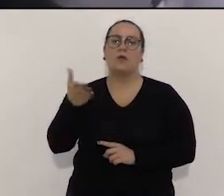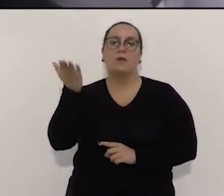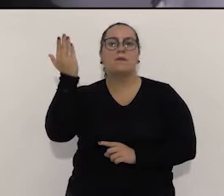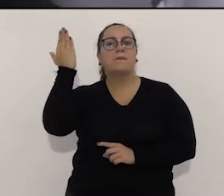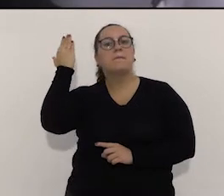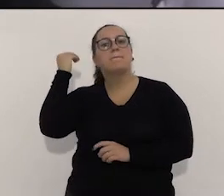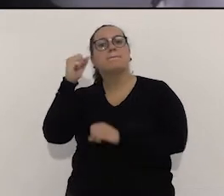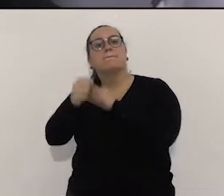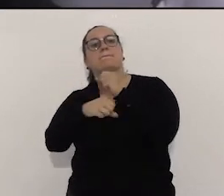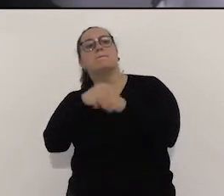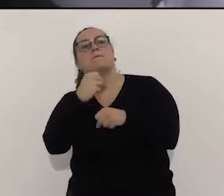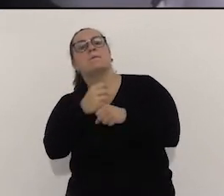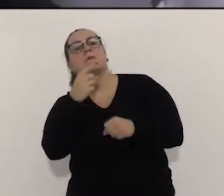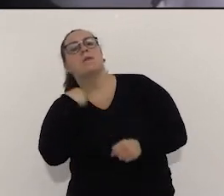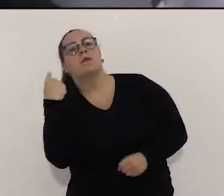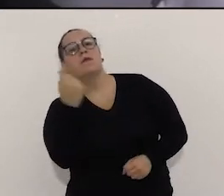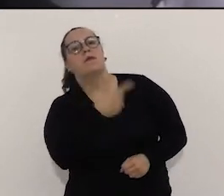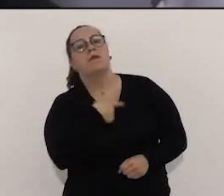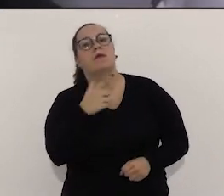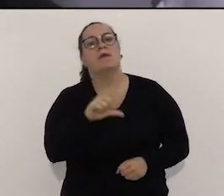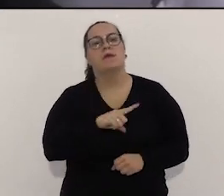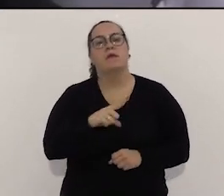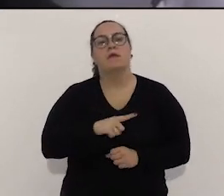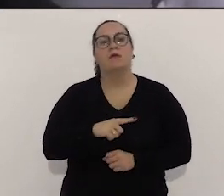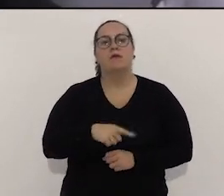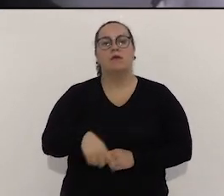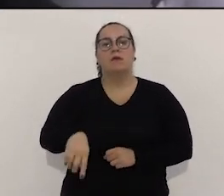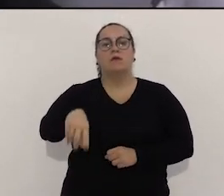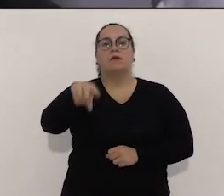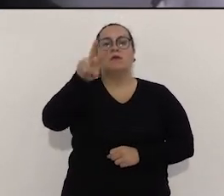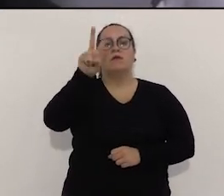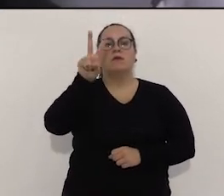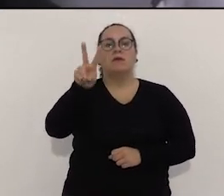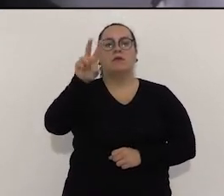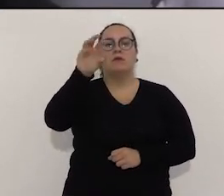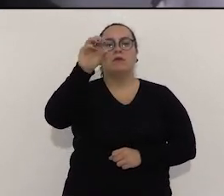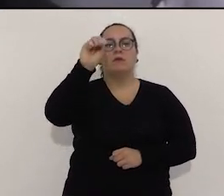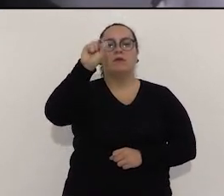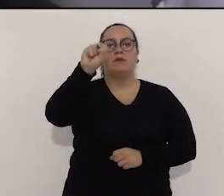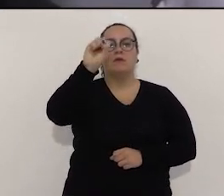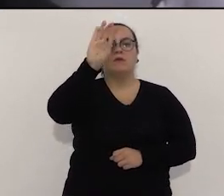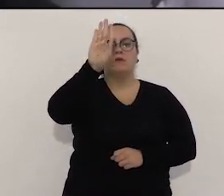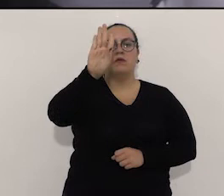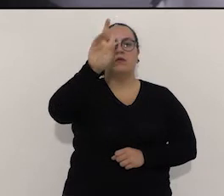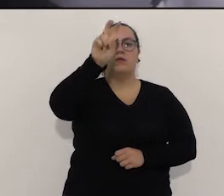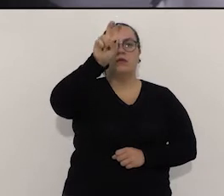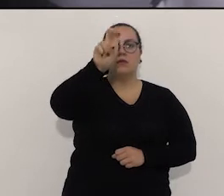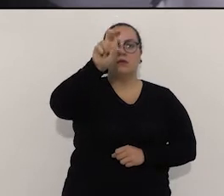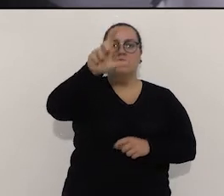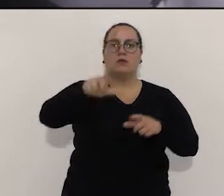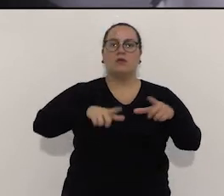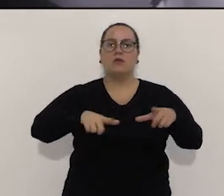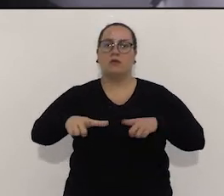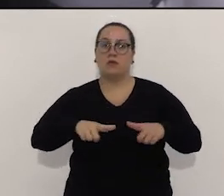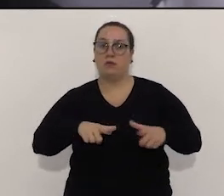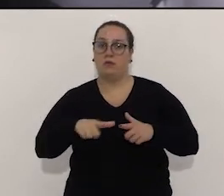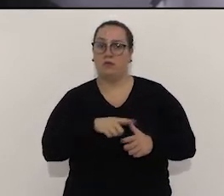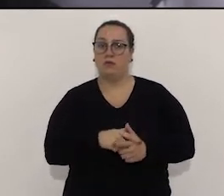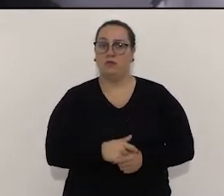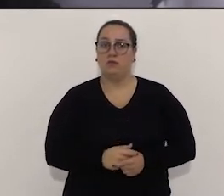2018, nós tínhamos 2.845 empresas.